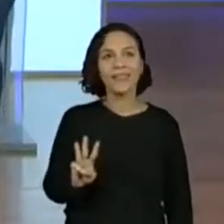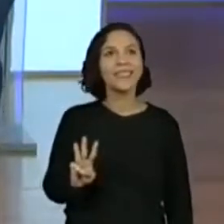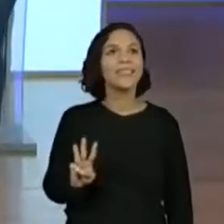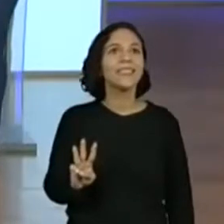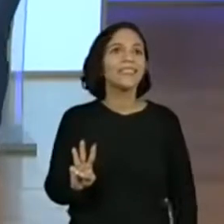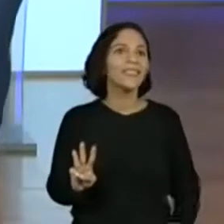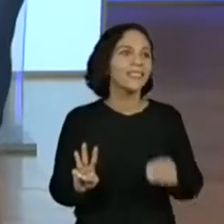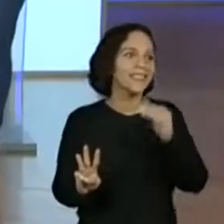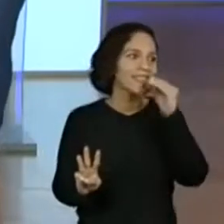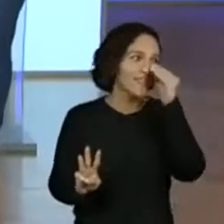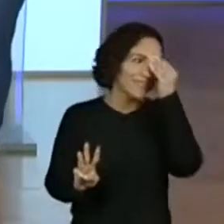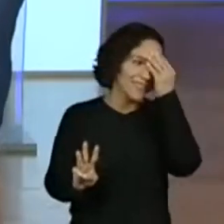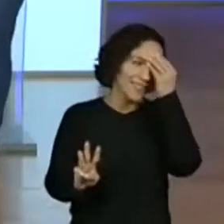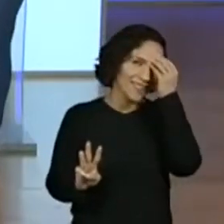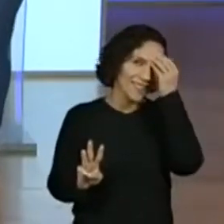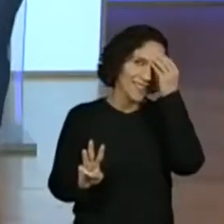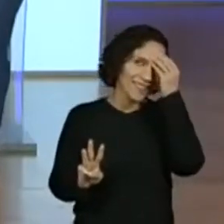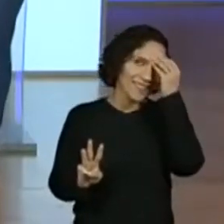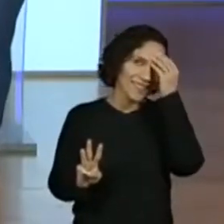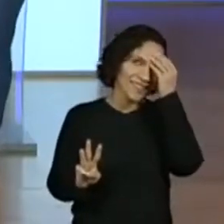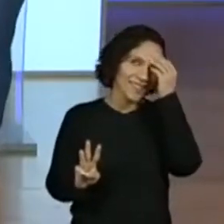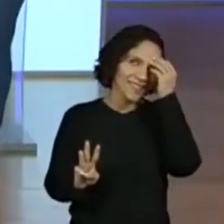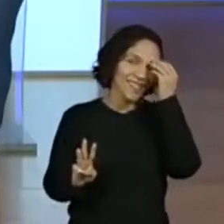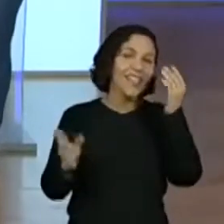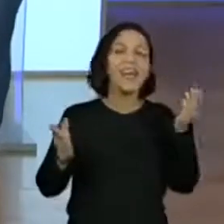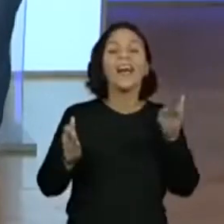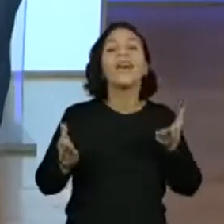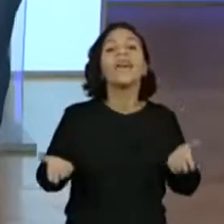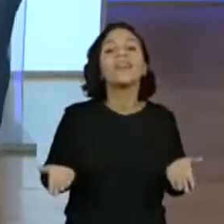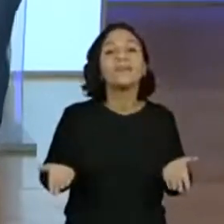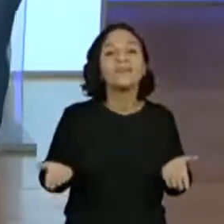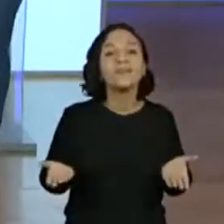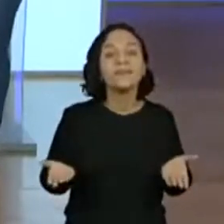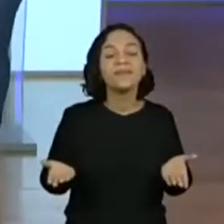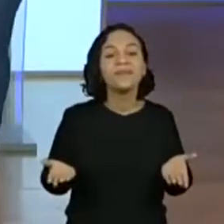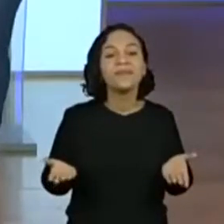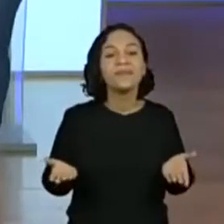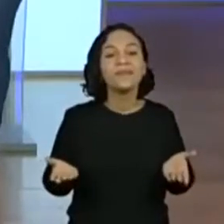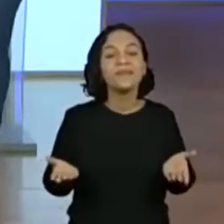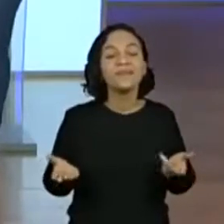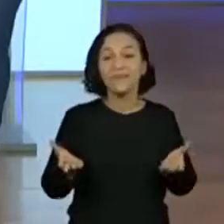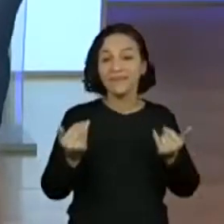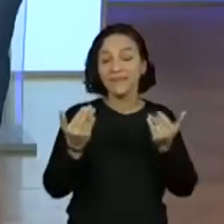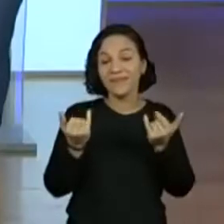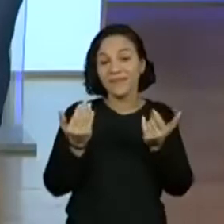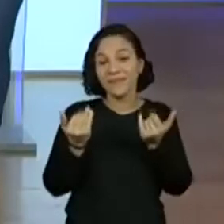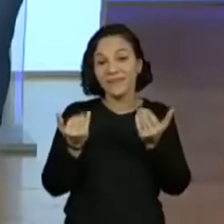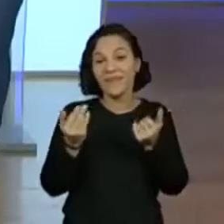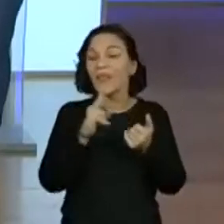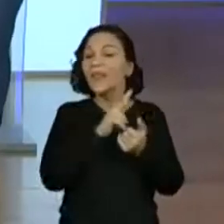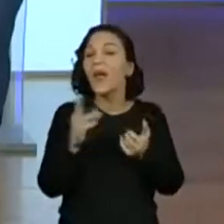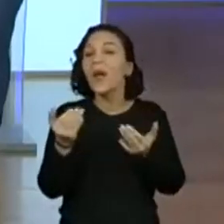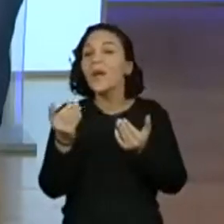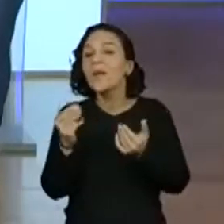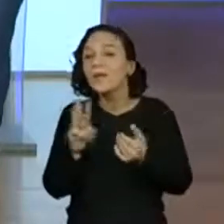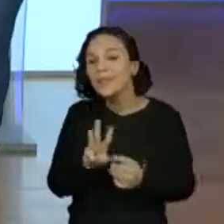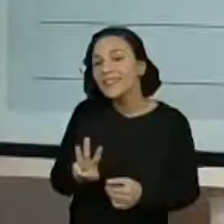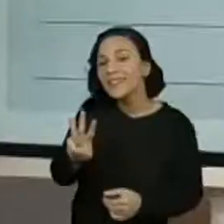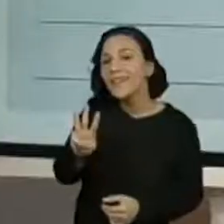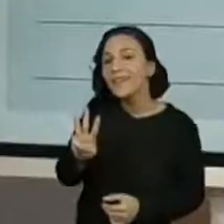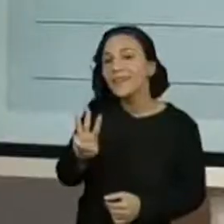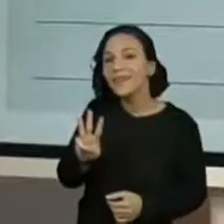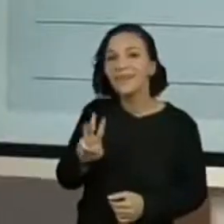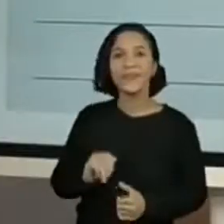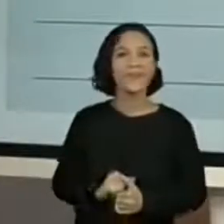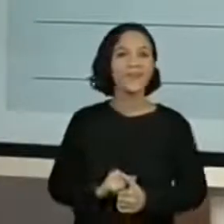e agora, professora Viviane? W. Só mudou a posição. W. Vamos lá. Quem será que vai mandar um nome para a gente? Um nome próprio para a gente